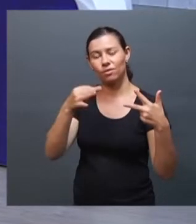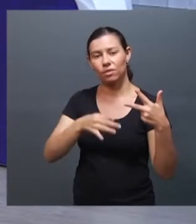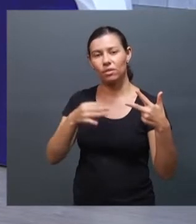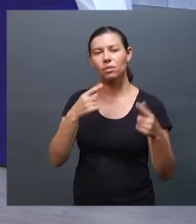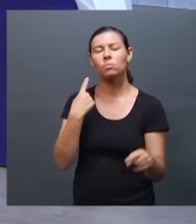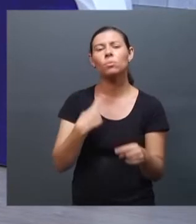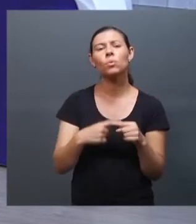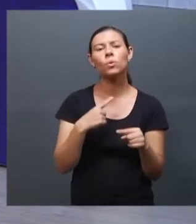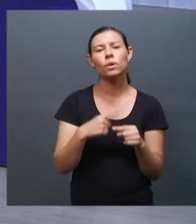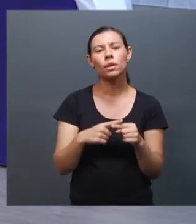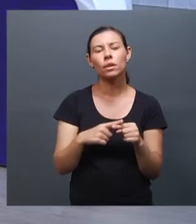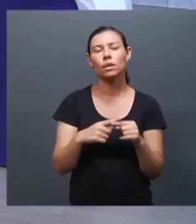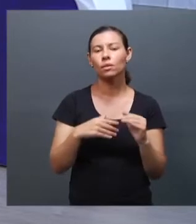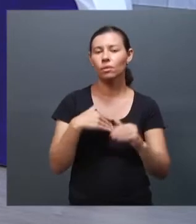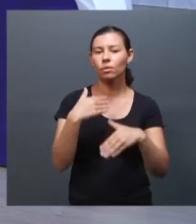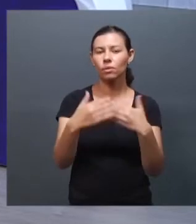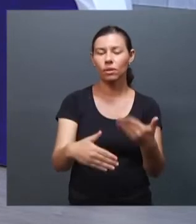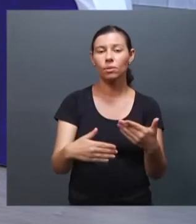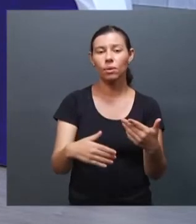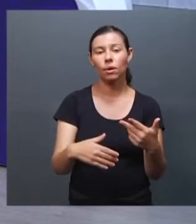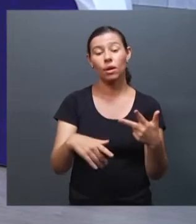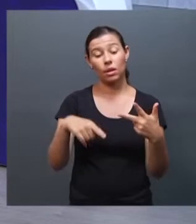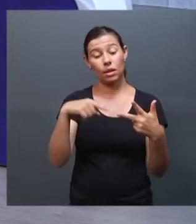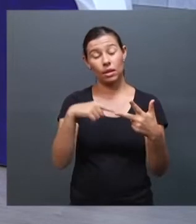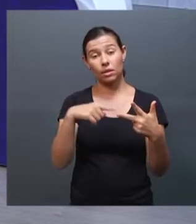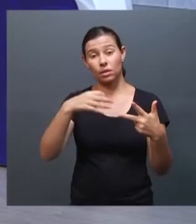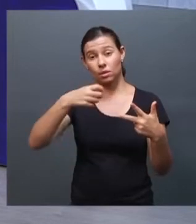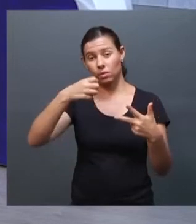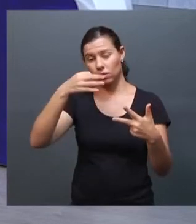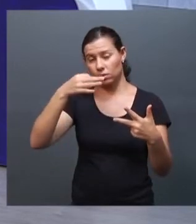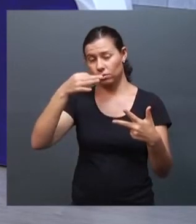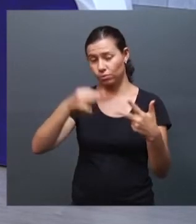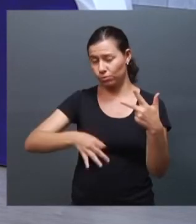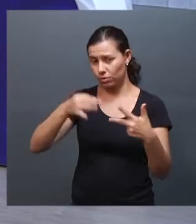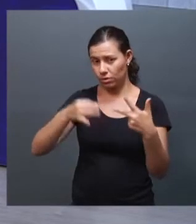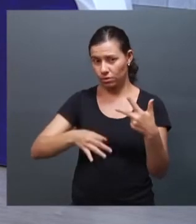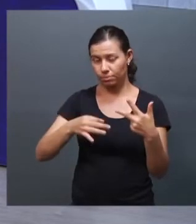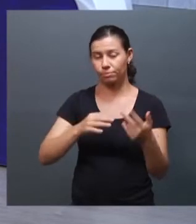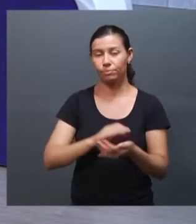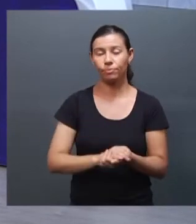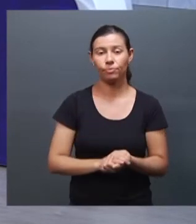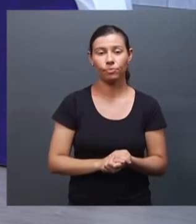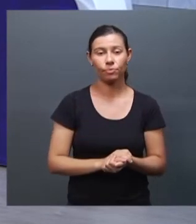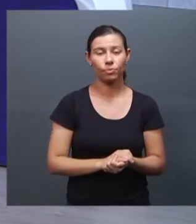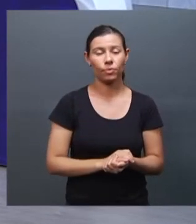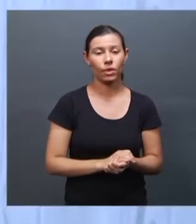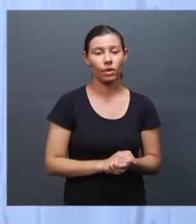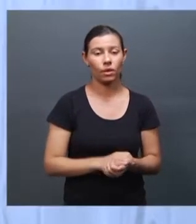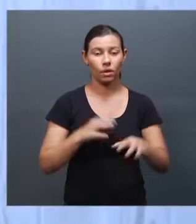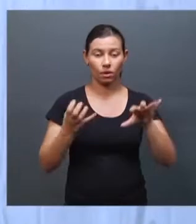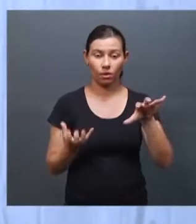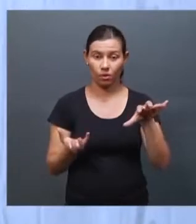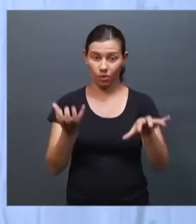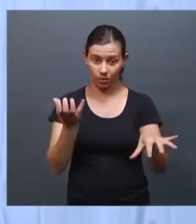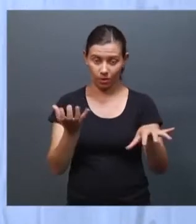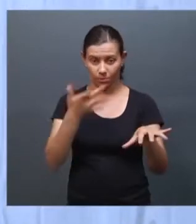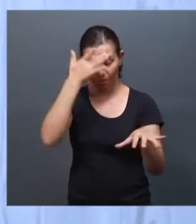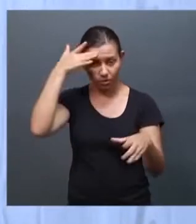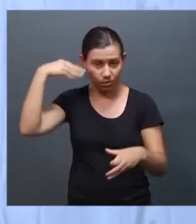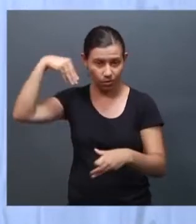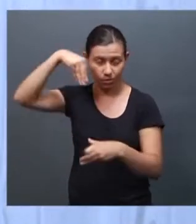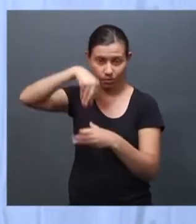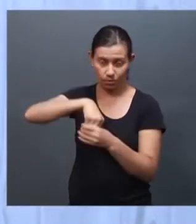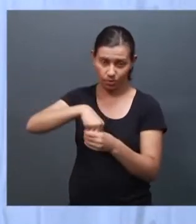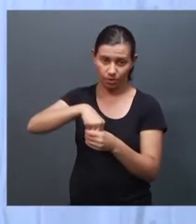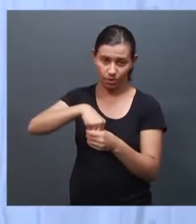acha que isso vem ao longo dos anos assim o que a gente tem no congresso são pessoas eleitas e aí o que se tem para ser